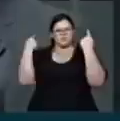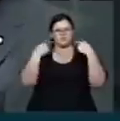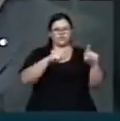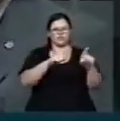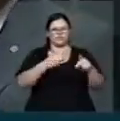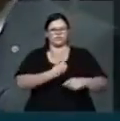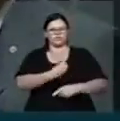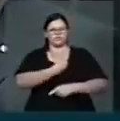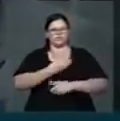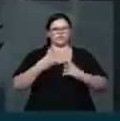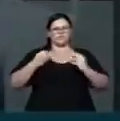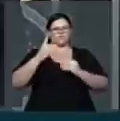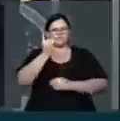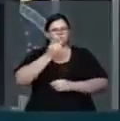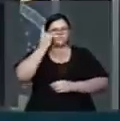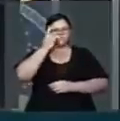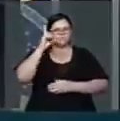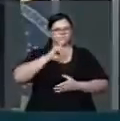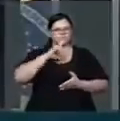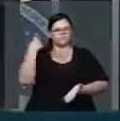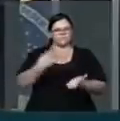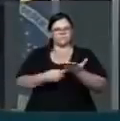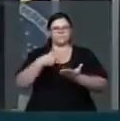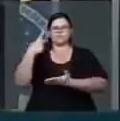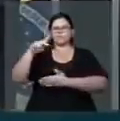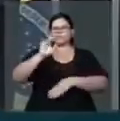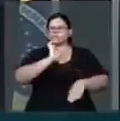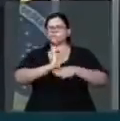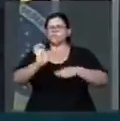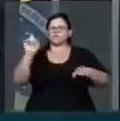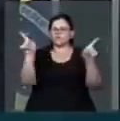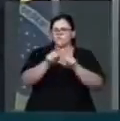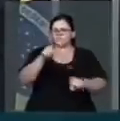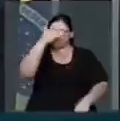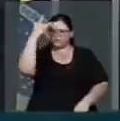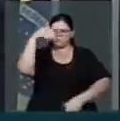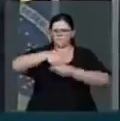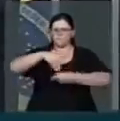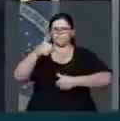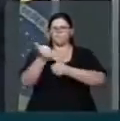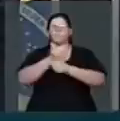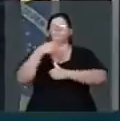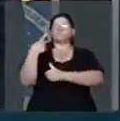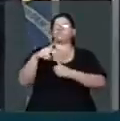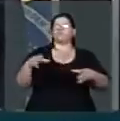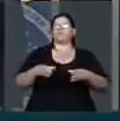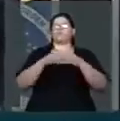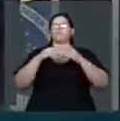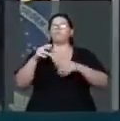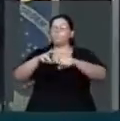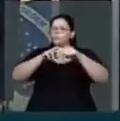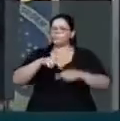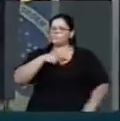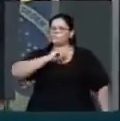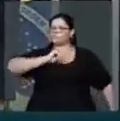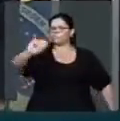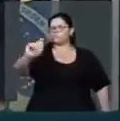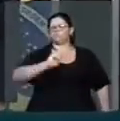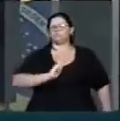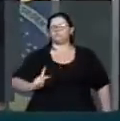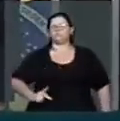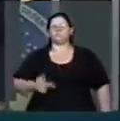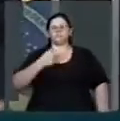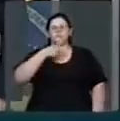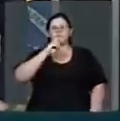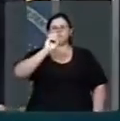que têm compromisso com o seu Estado, com os seus eleitores e com os seus partidos políticos. Por isso, presidente, eu quero dizer